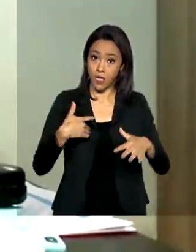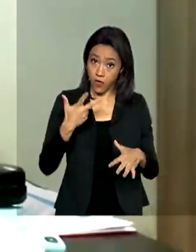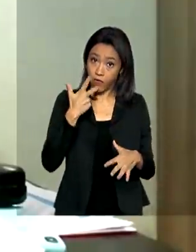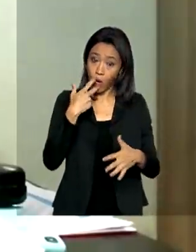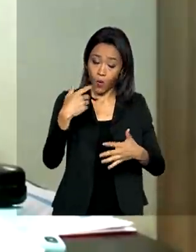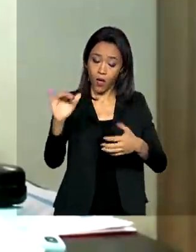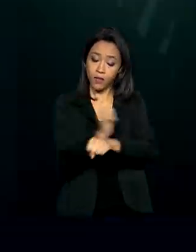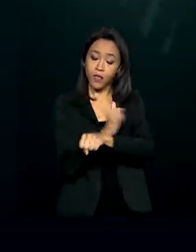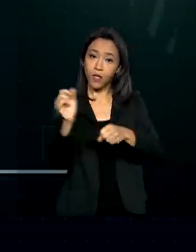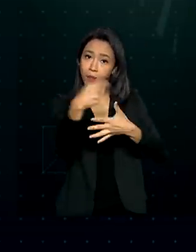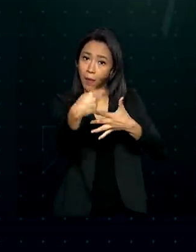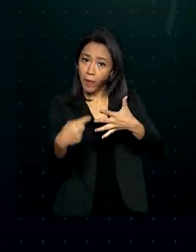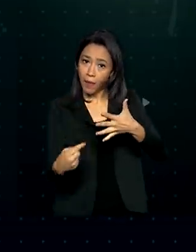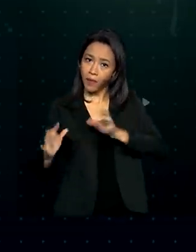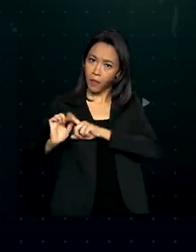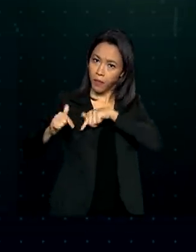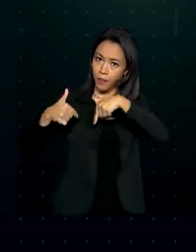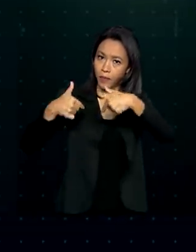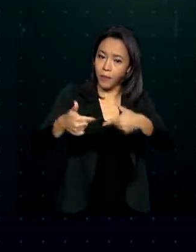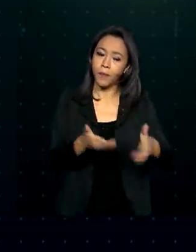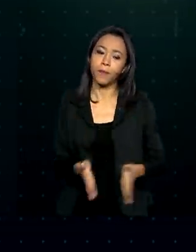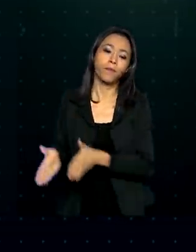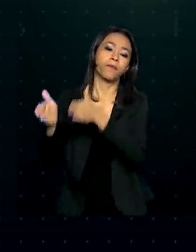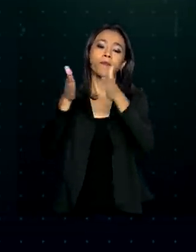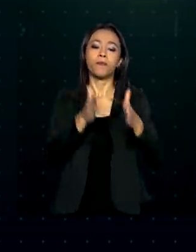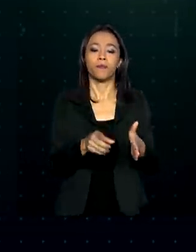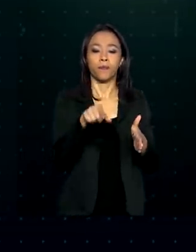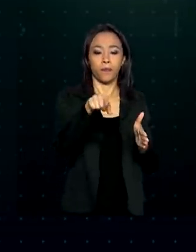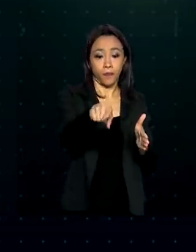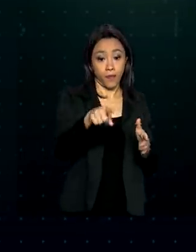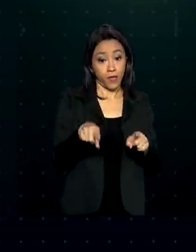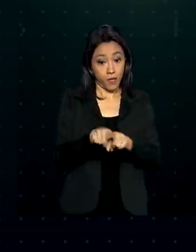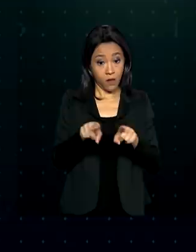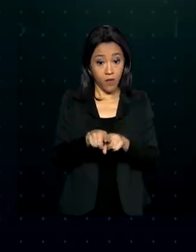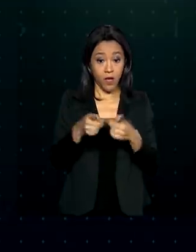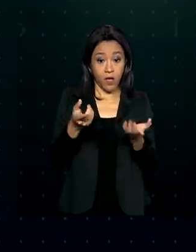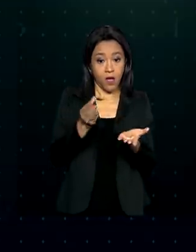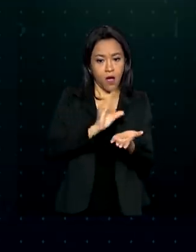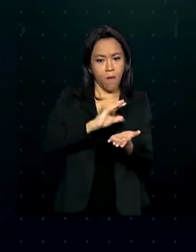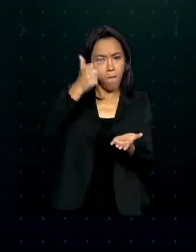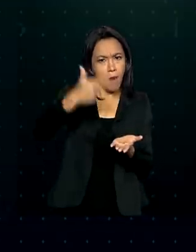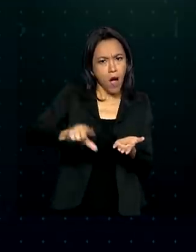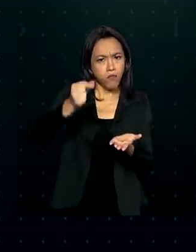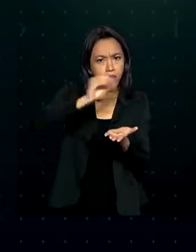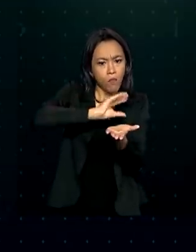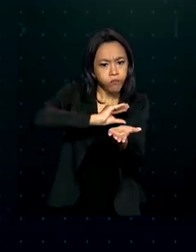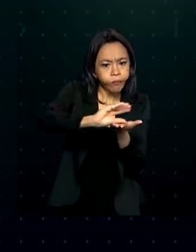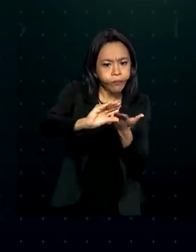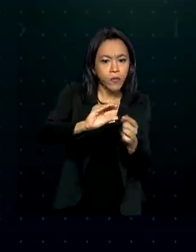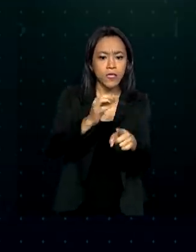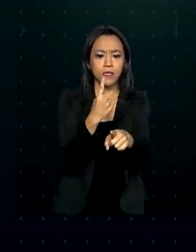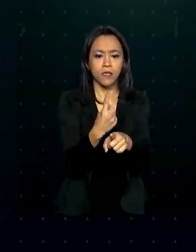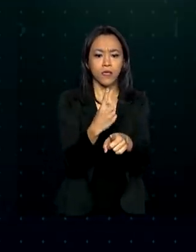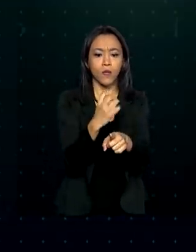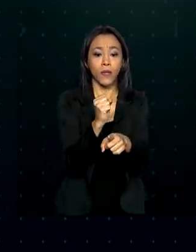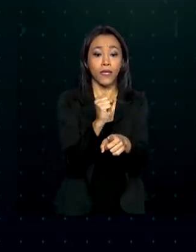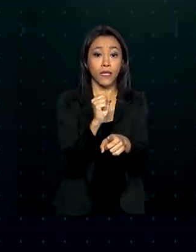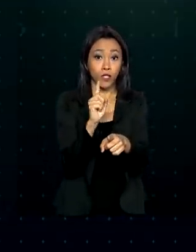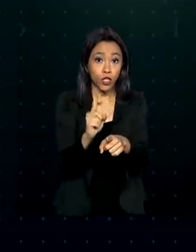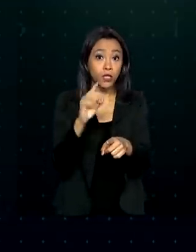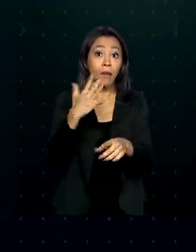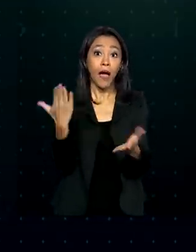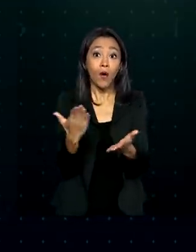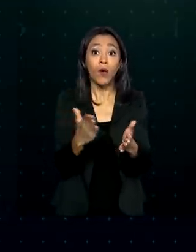tomadas até agora. Ampliação da validade das receitas para o farmácia popular, que passou de 180 dias para um